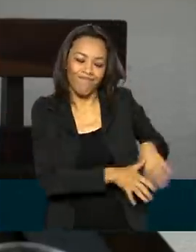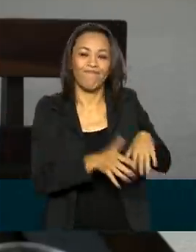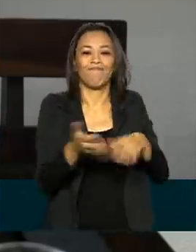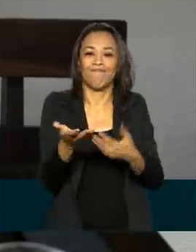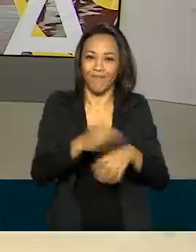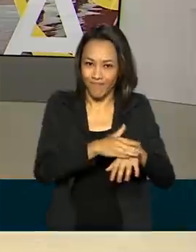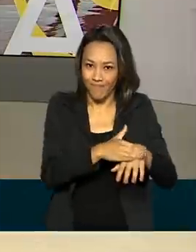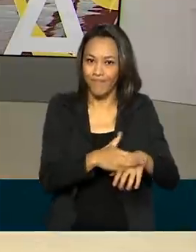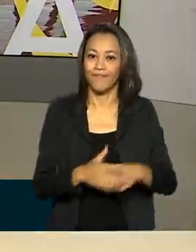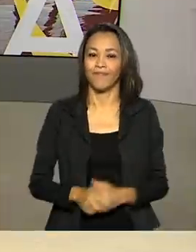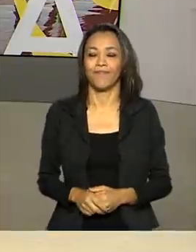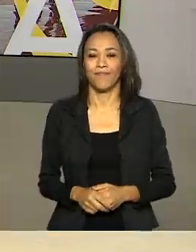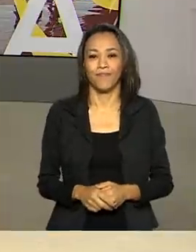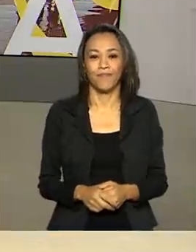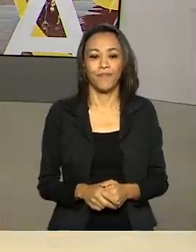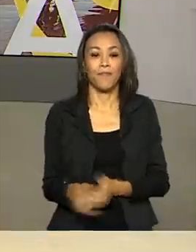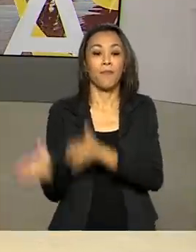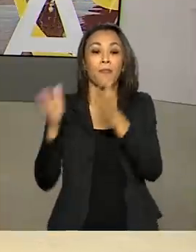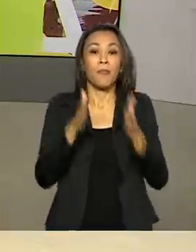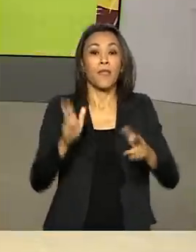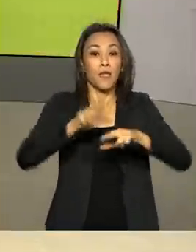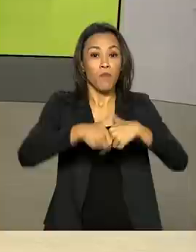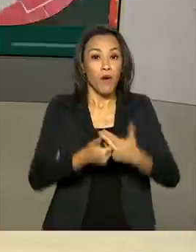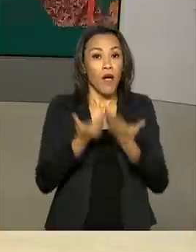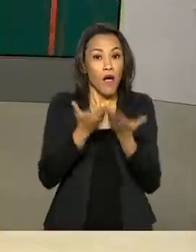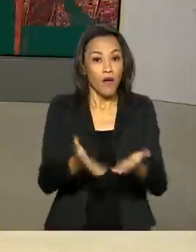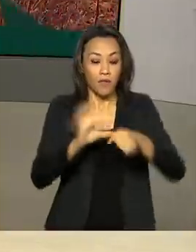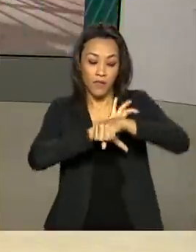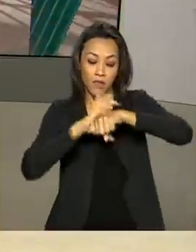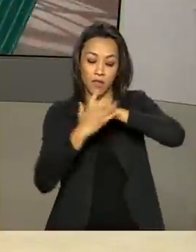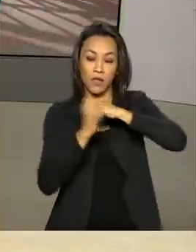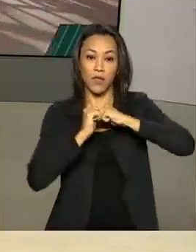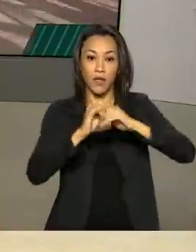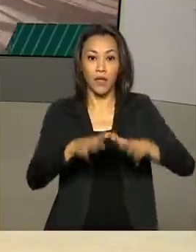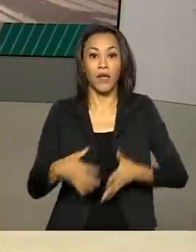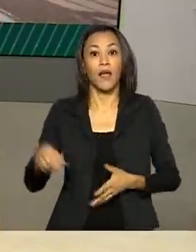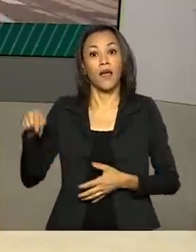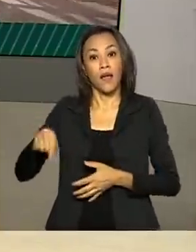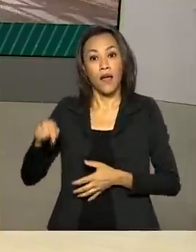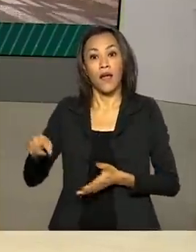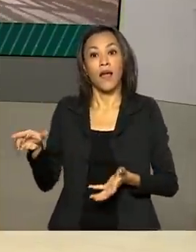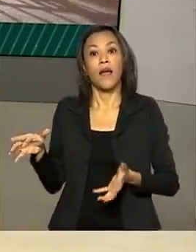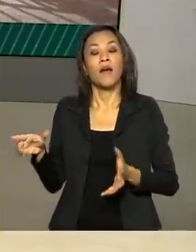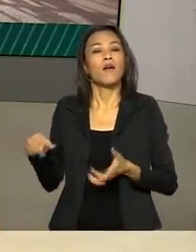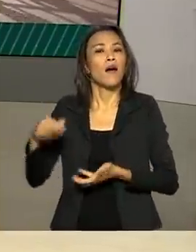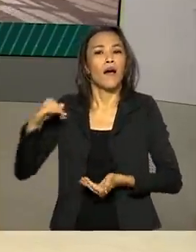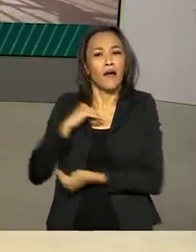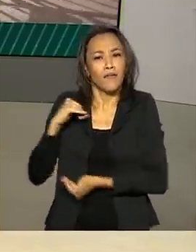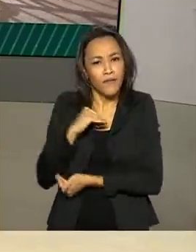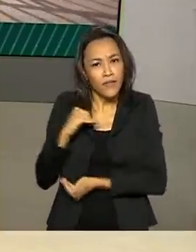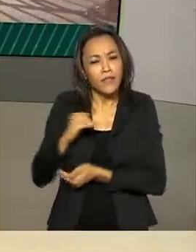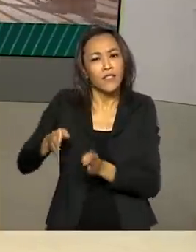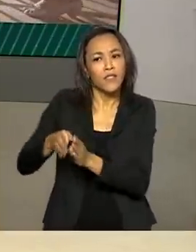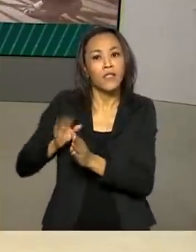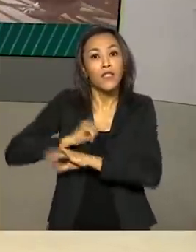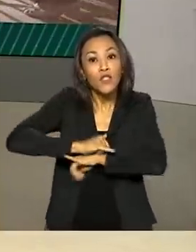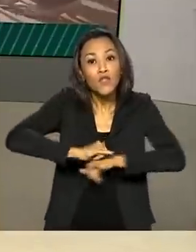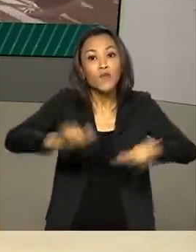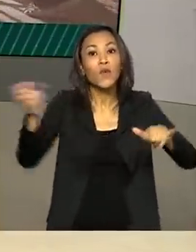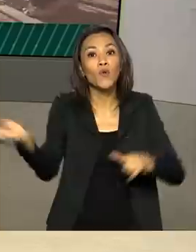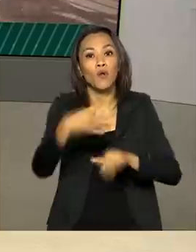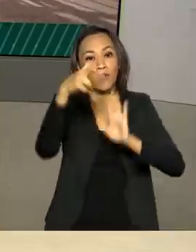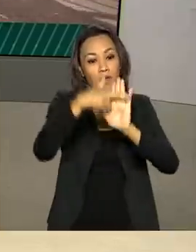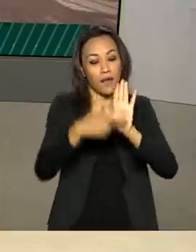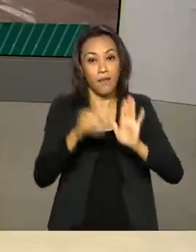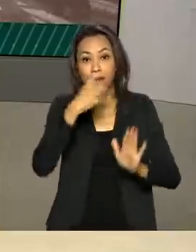sejam salvas. E por conta da pandemia, a Anvisa divulgou novas regras para quem vai viajar utilizando os aeroportos